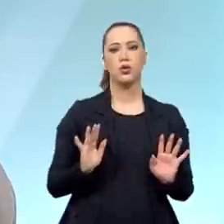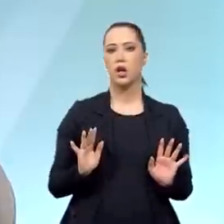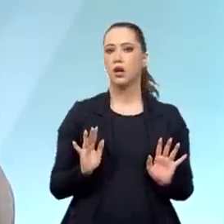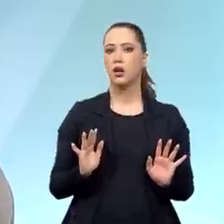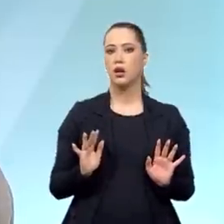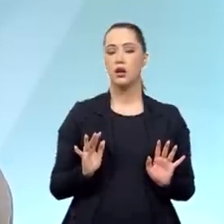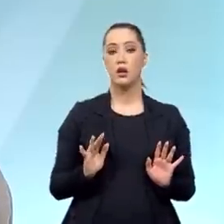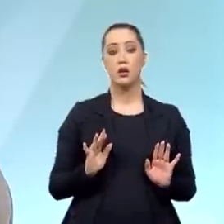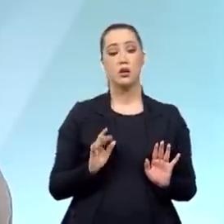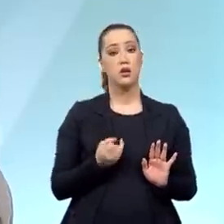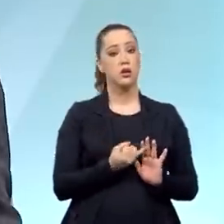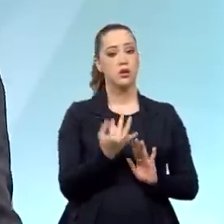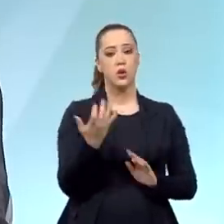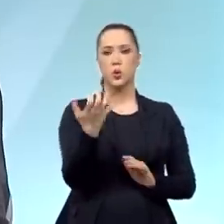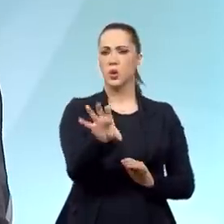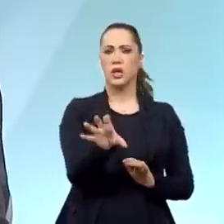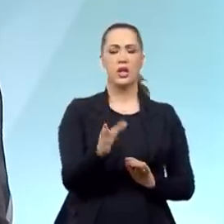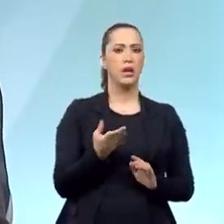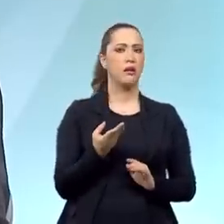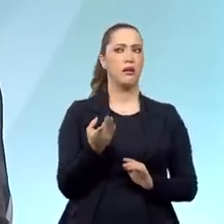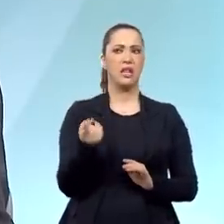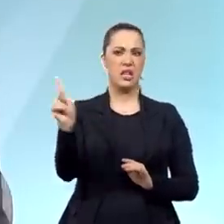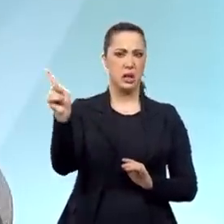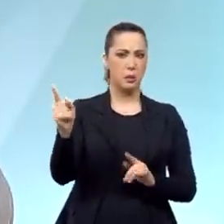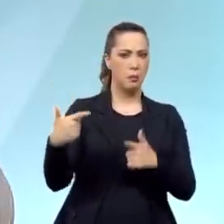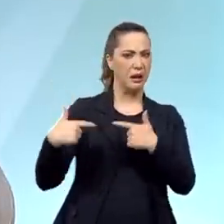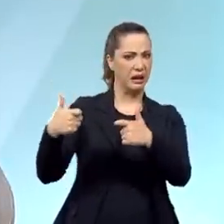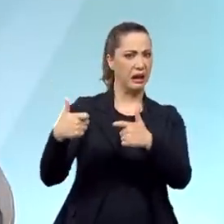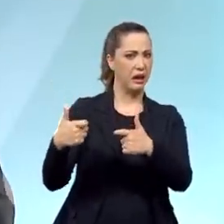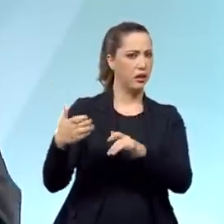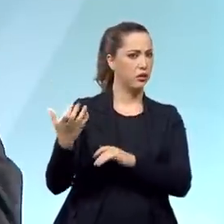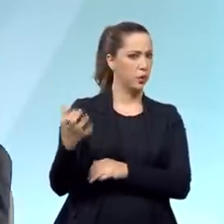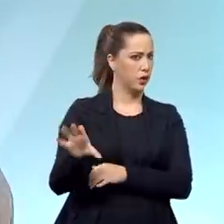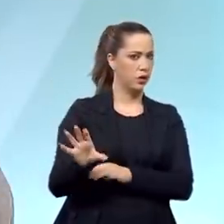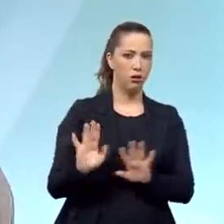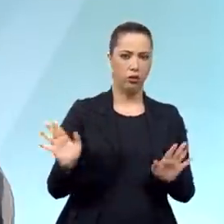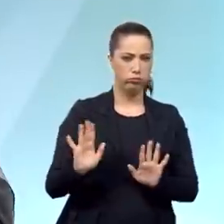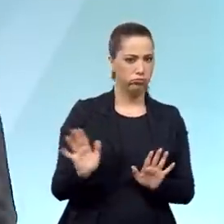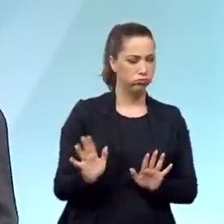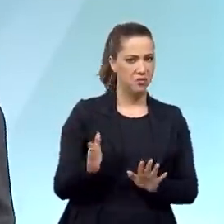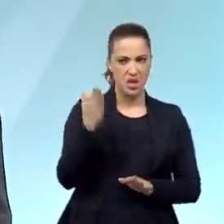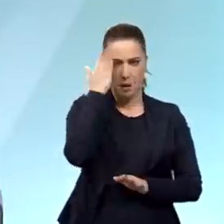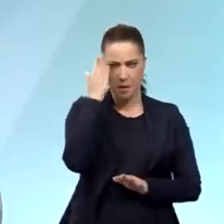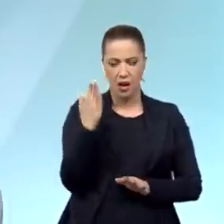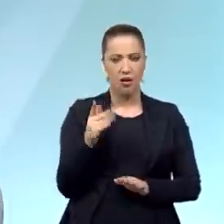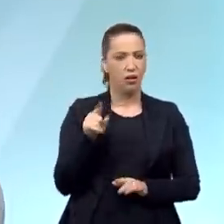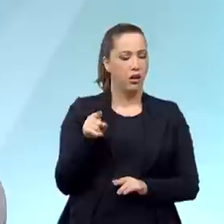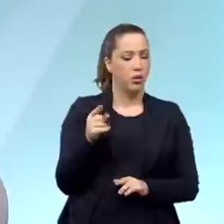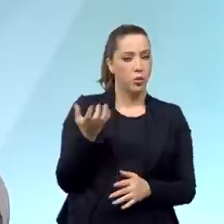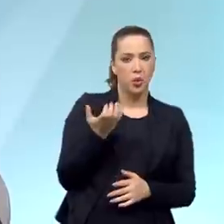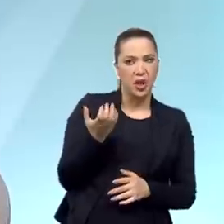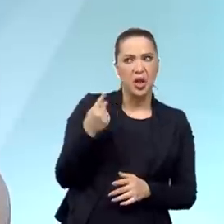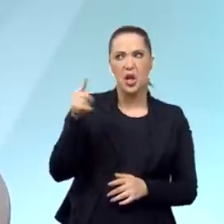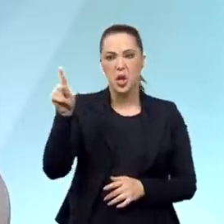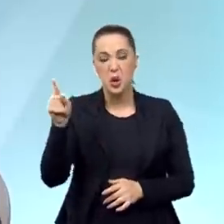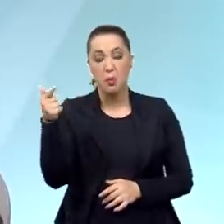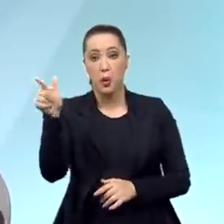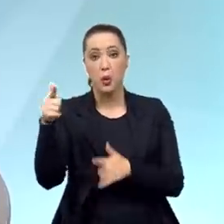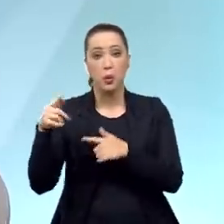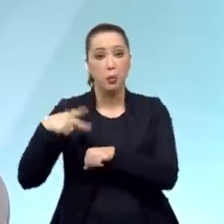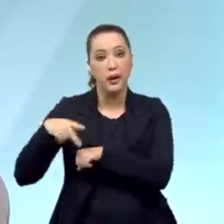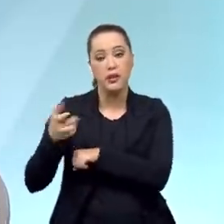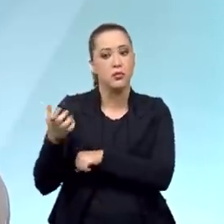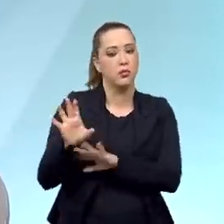brasileiros, é fato, também não queriam participar da guerra. Eles não sabiam o era isso, não queriam ir para outro país. Mas aqueles brasileiros, com